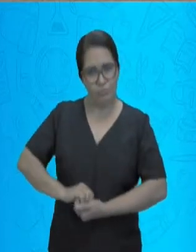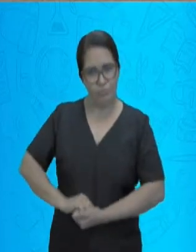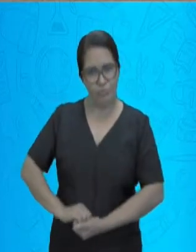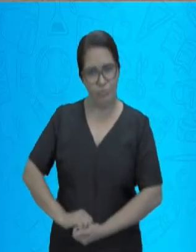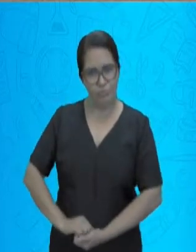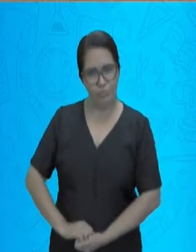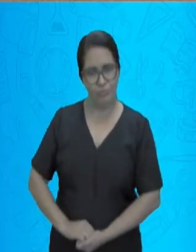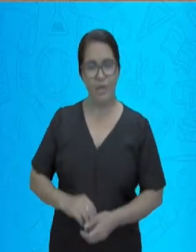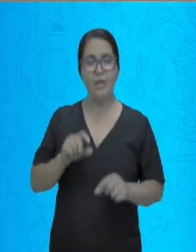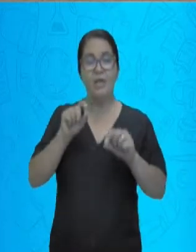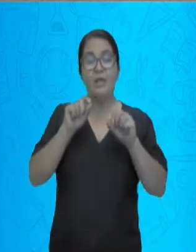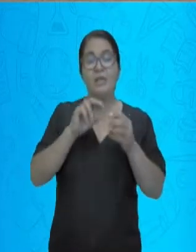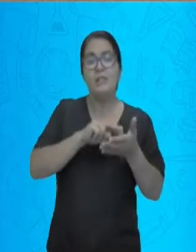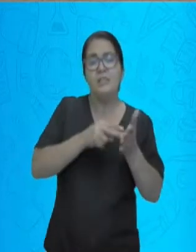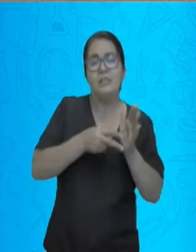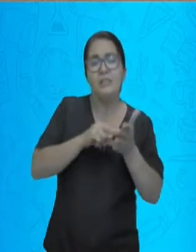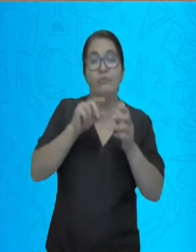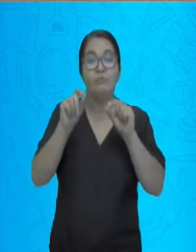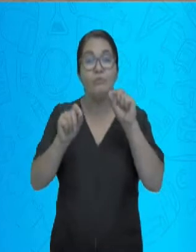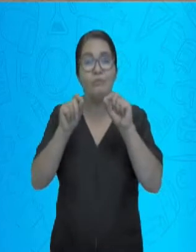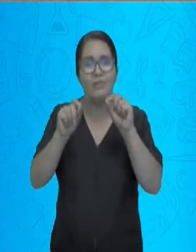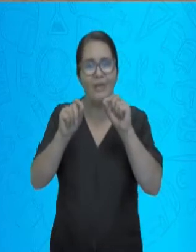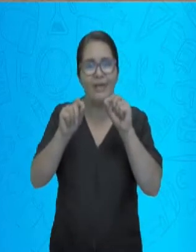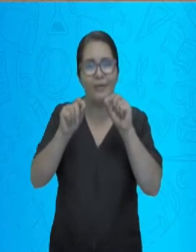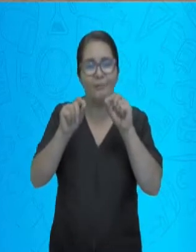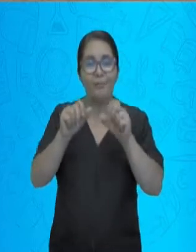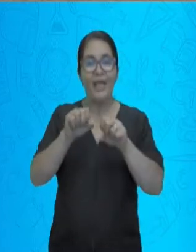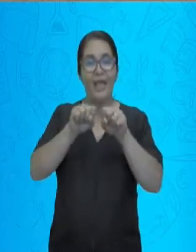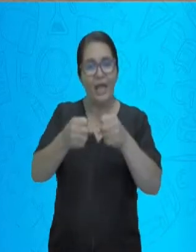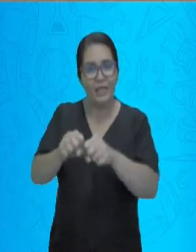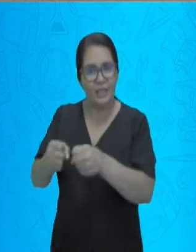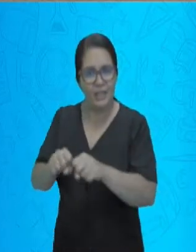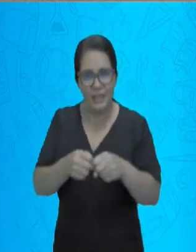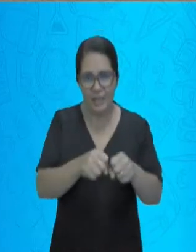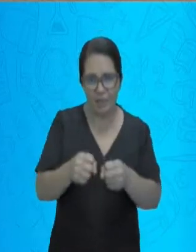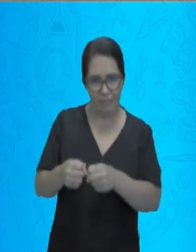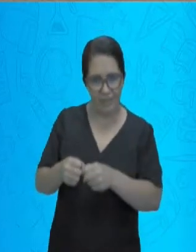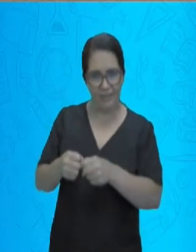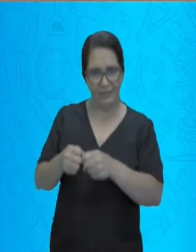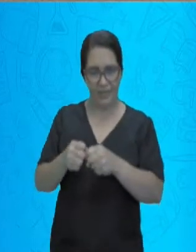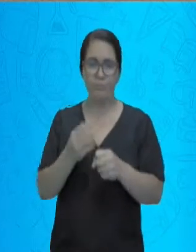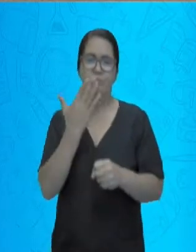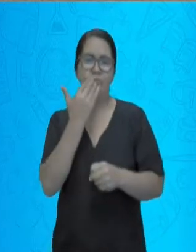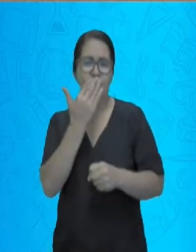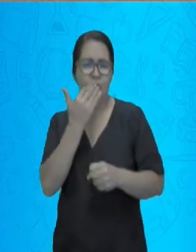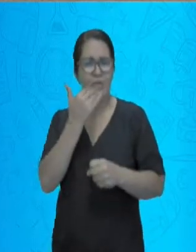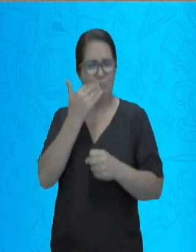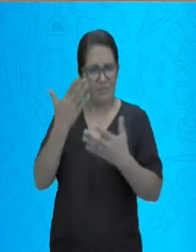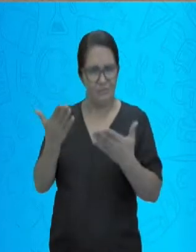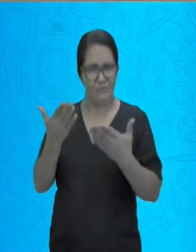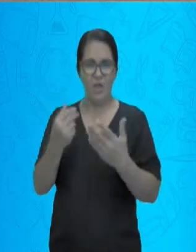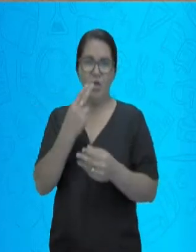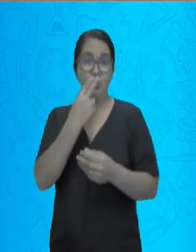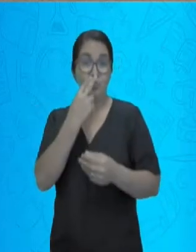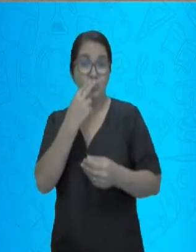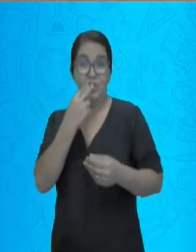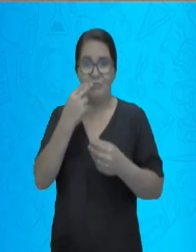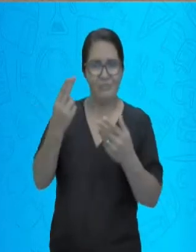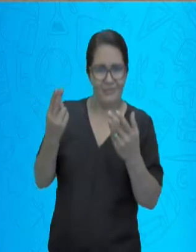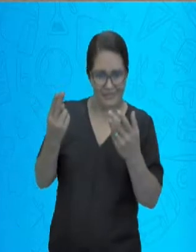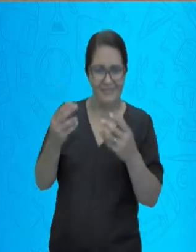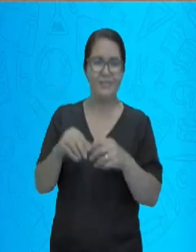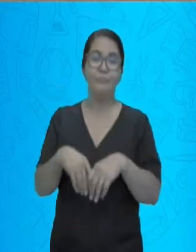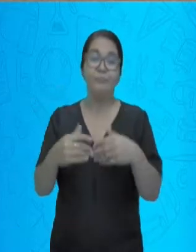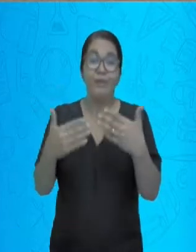alimentos. E a eliminação é onde os nossos restos de alimentos que não são aproveitados pelo meu organismo